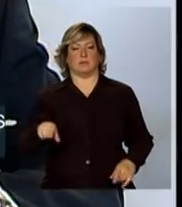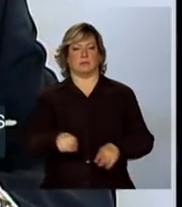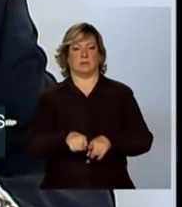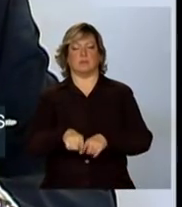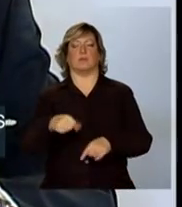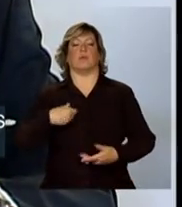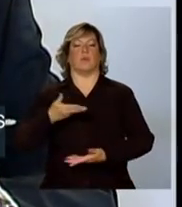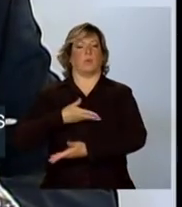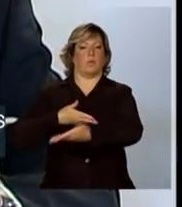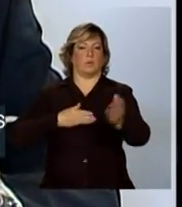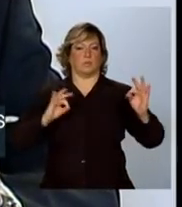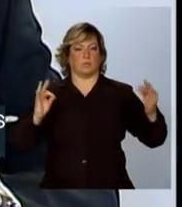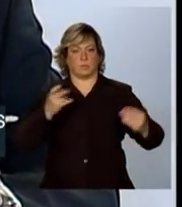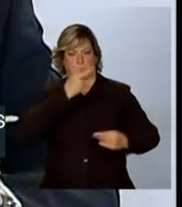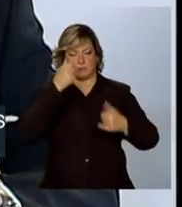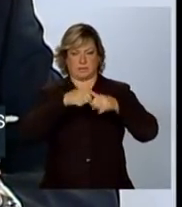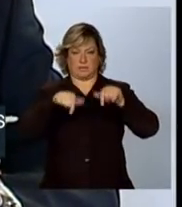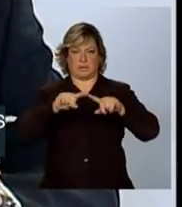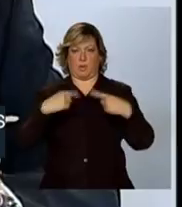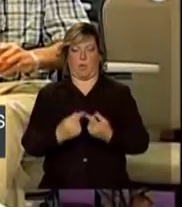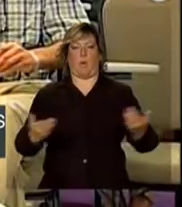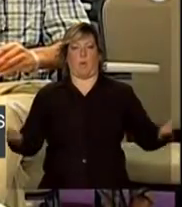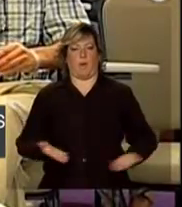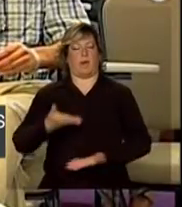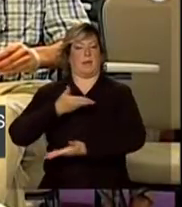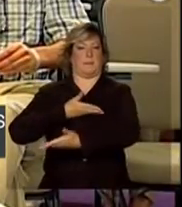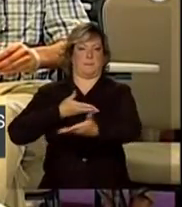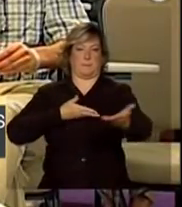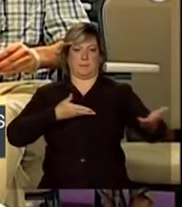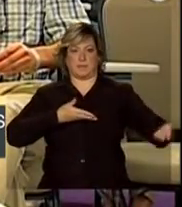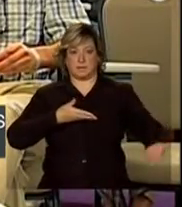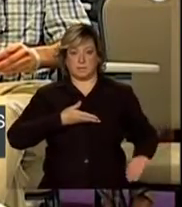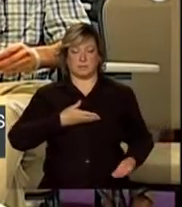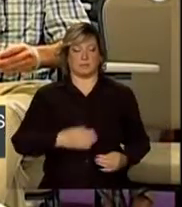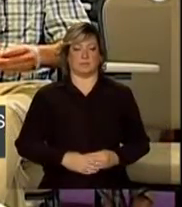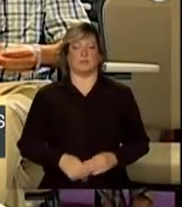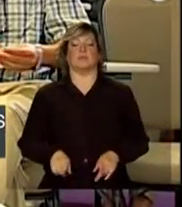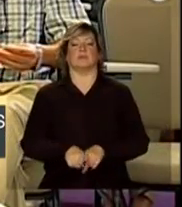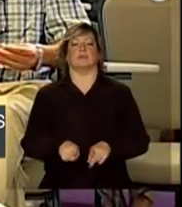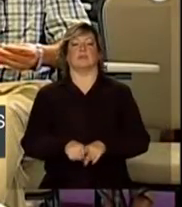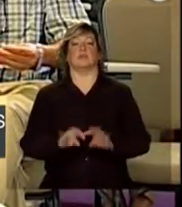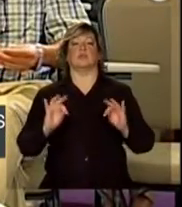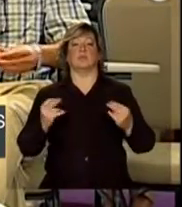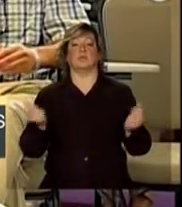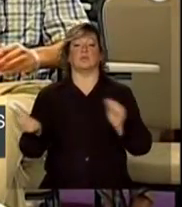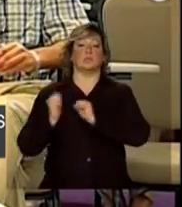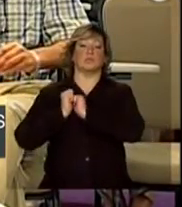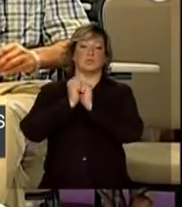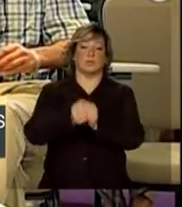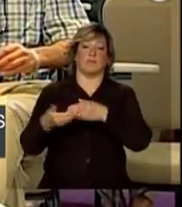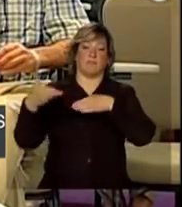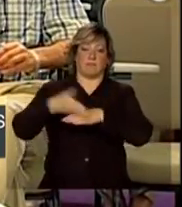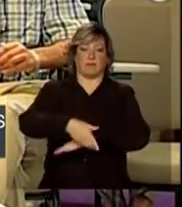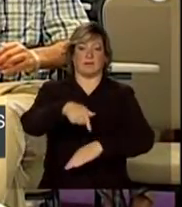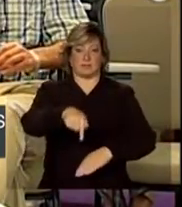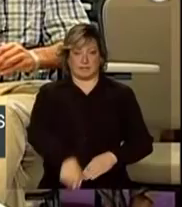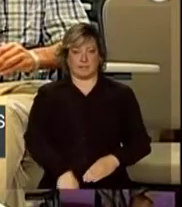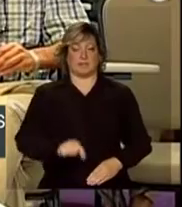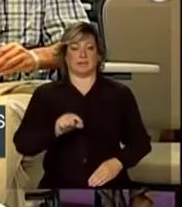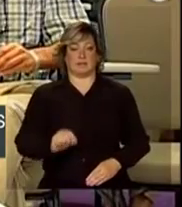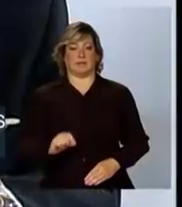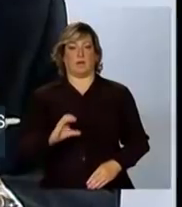Colegas, queridos amigos, colegas que nos acompanham aqui da